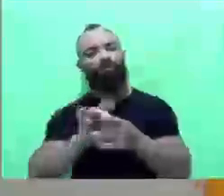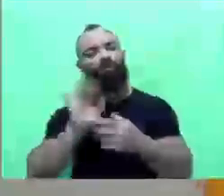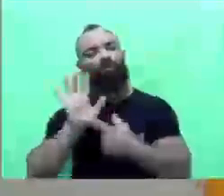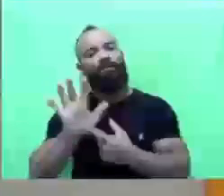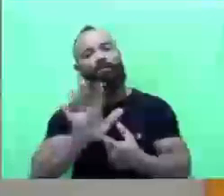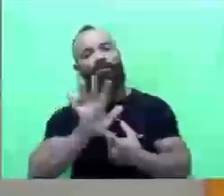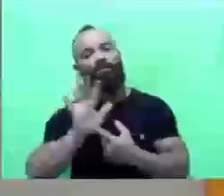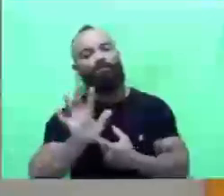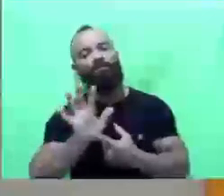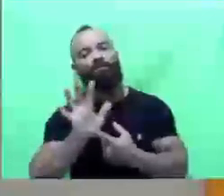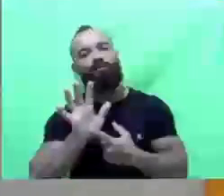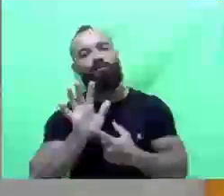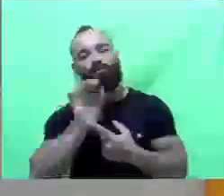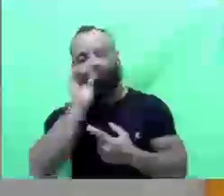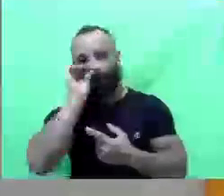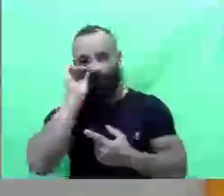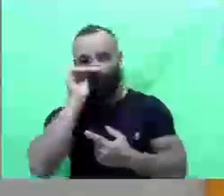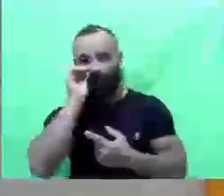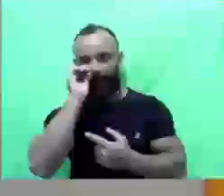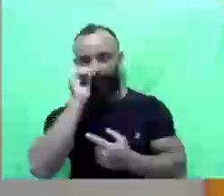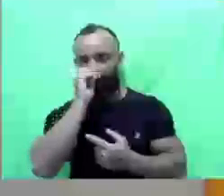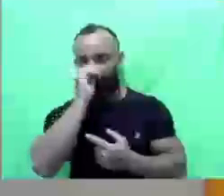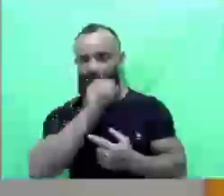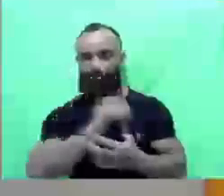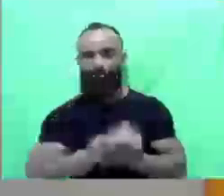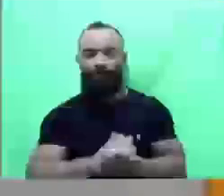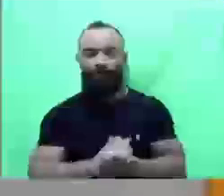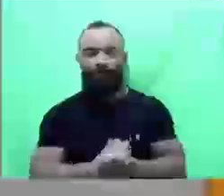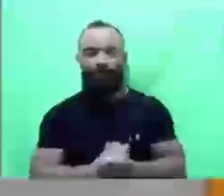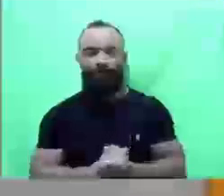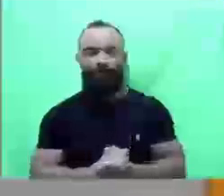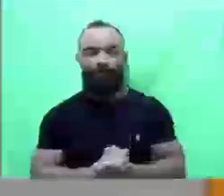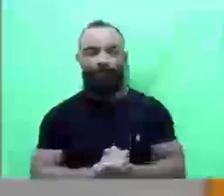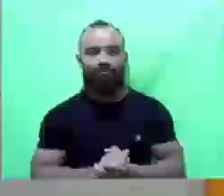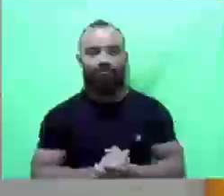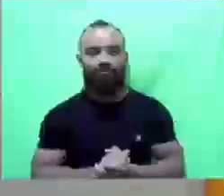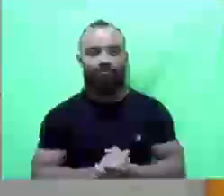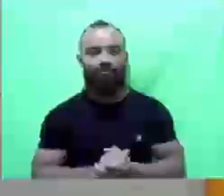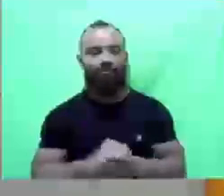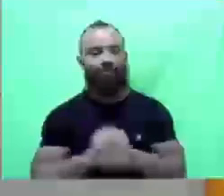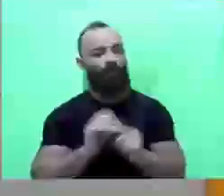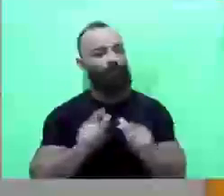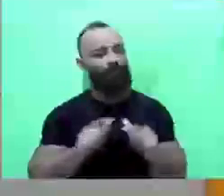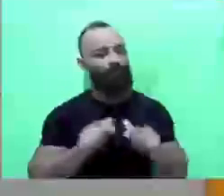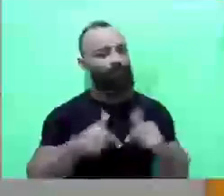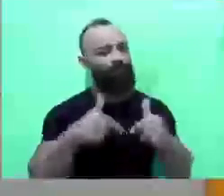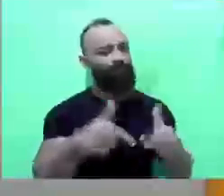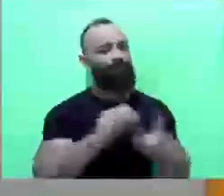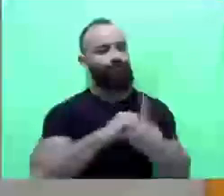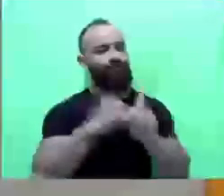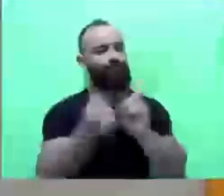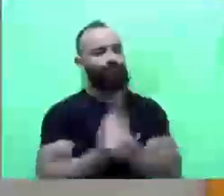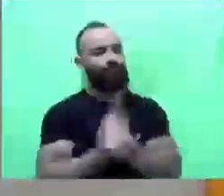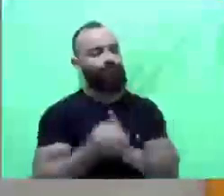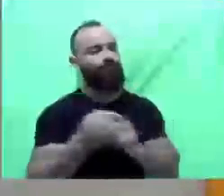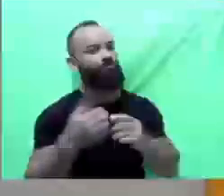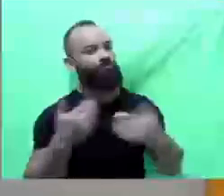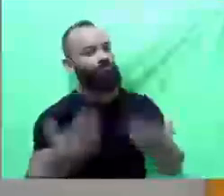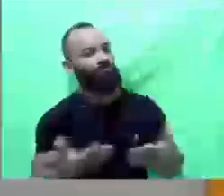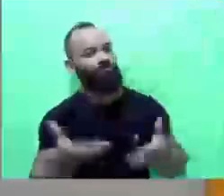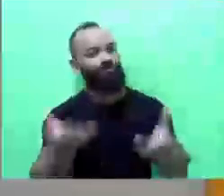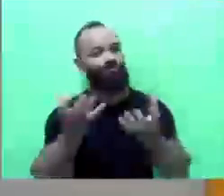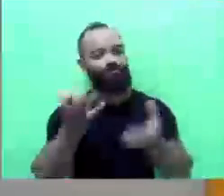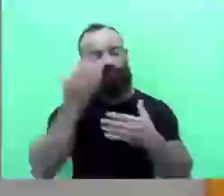âmbito de ação social. E aqui também quero agradecer e